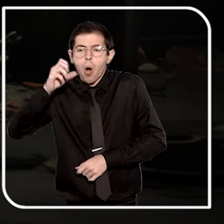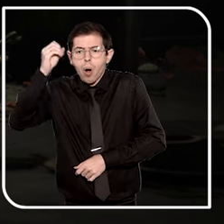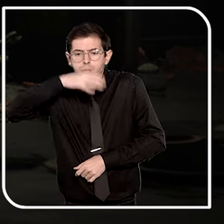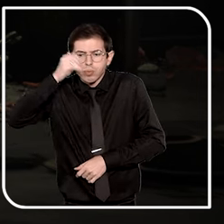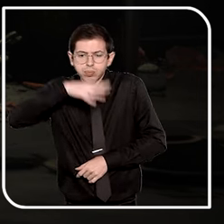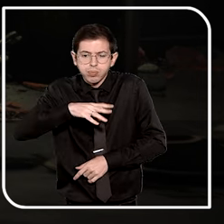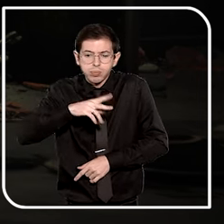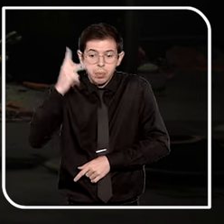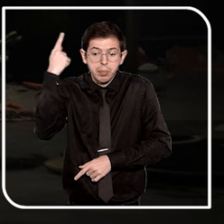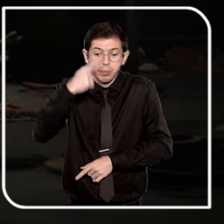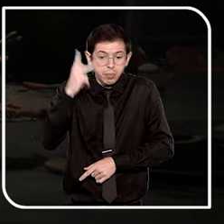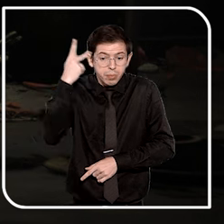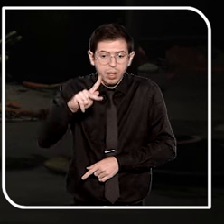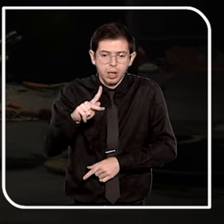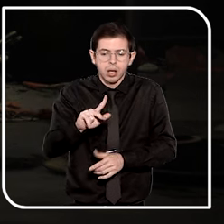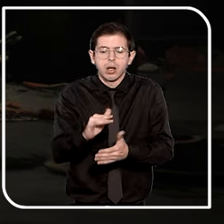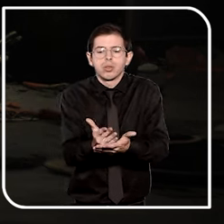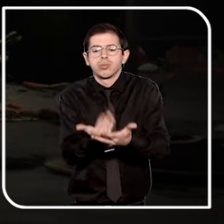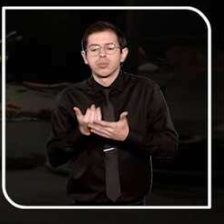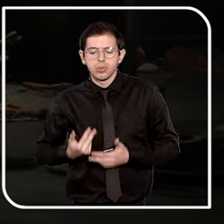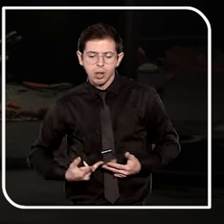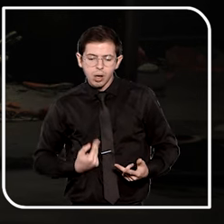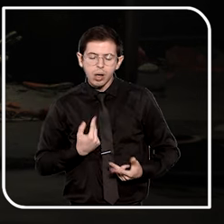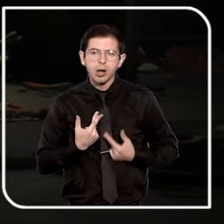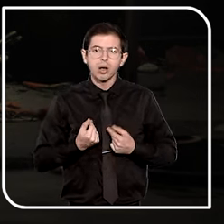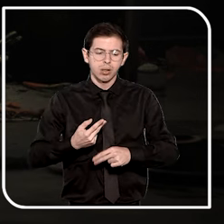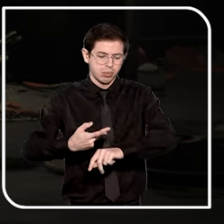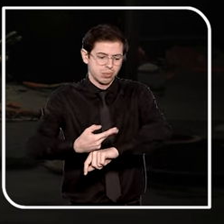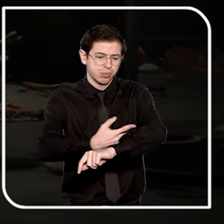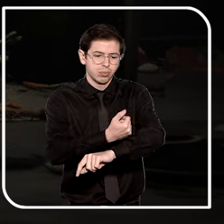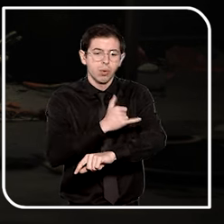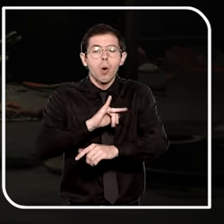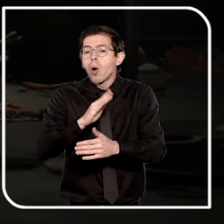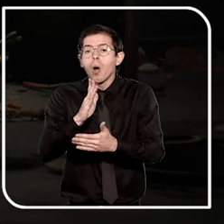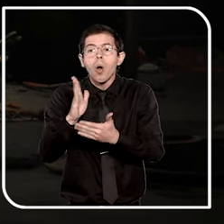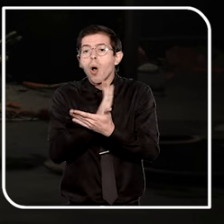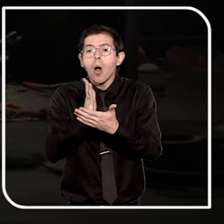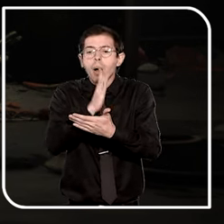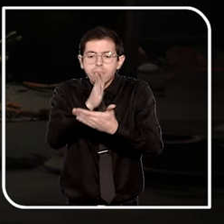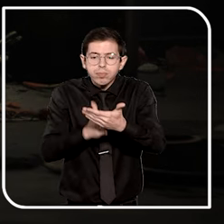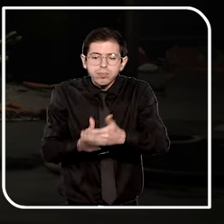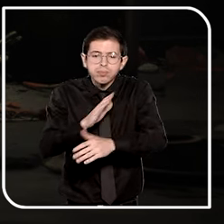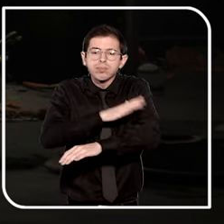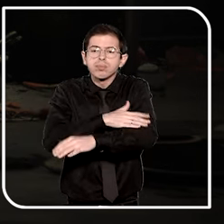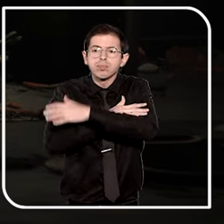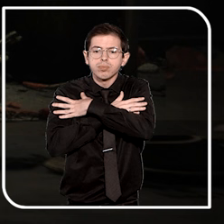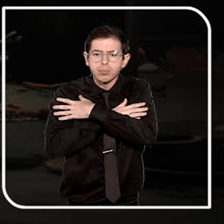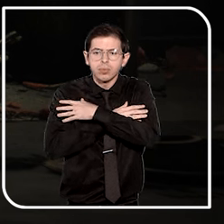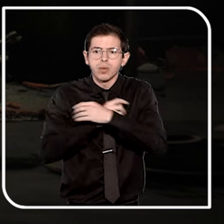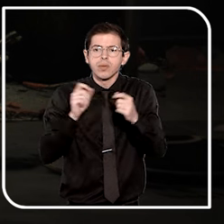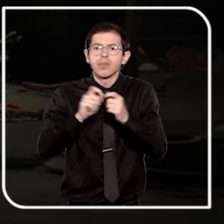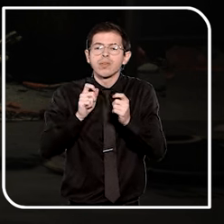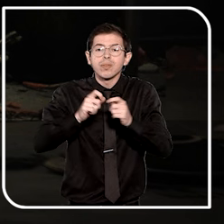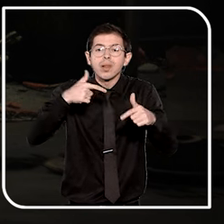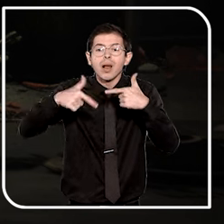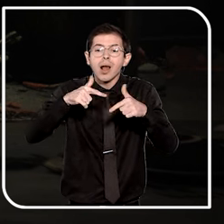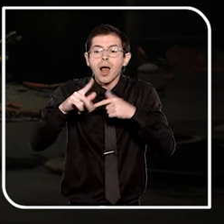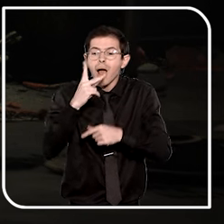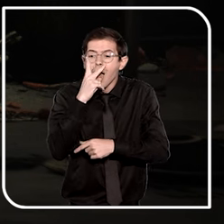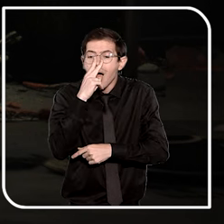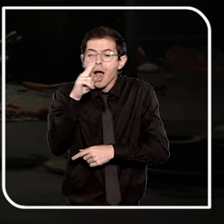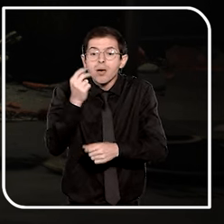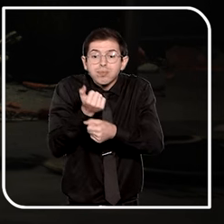finalidade de remover-lhe órgãos, tecidos ou partes do corpo, submetê-la a trabalho em condições